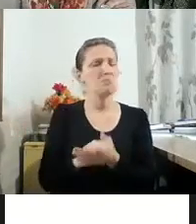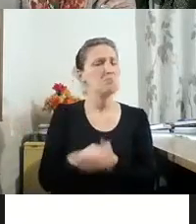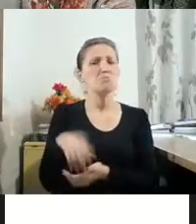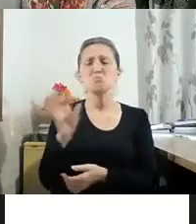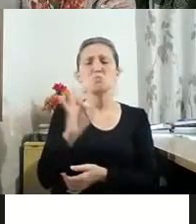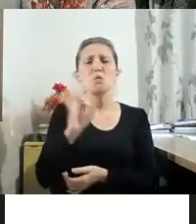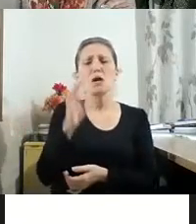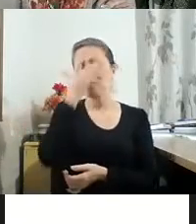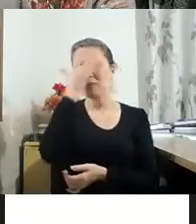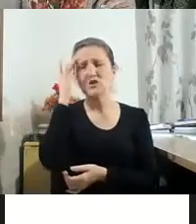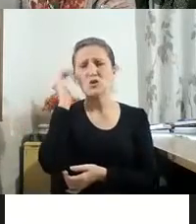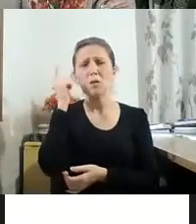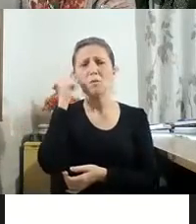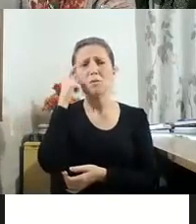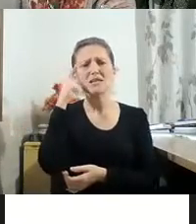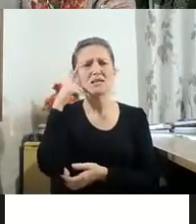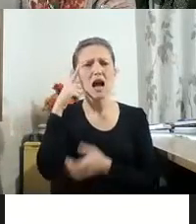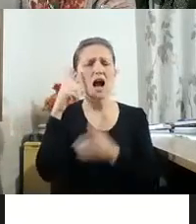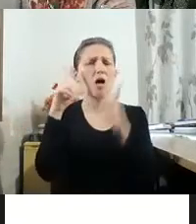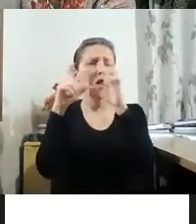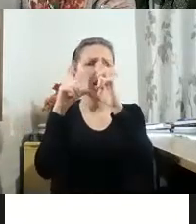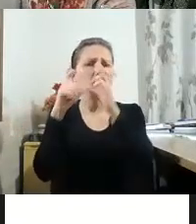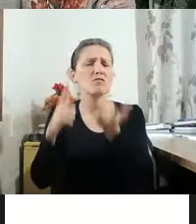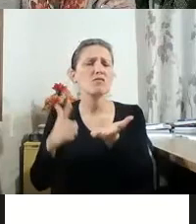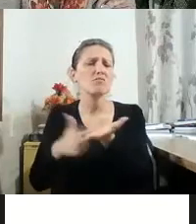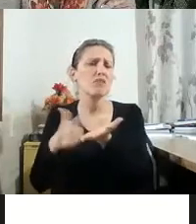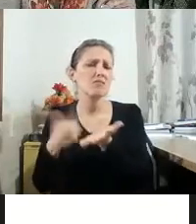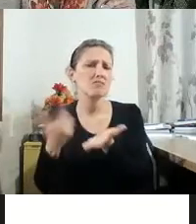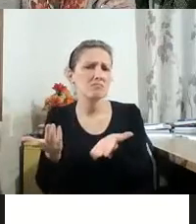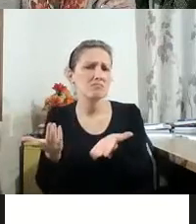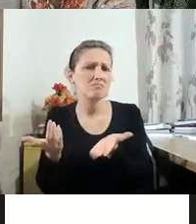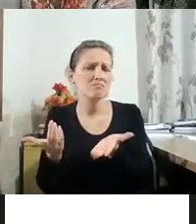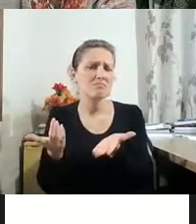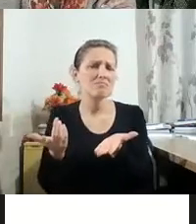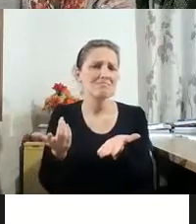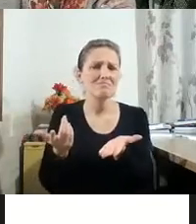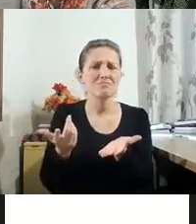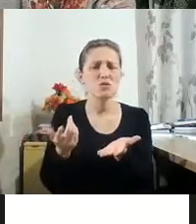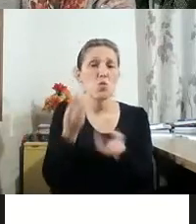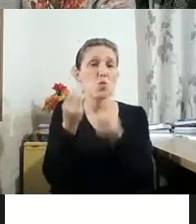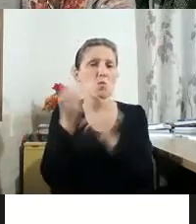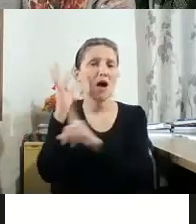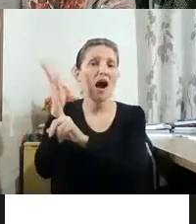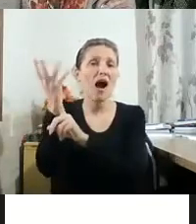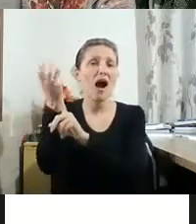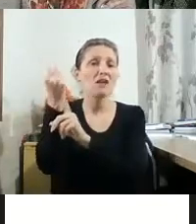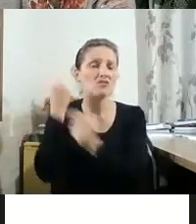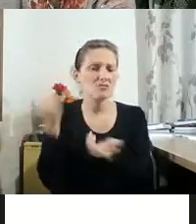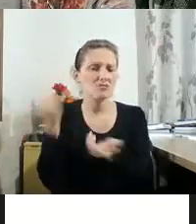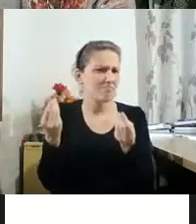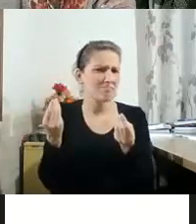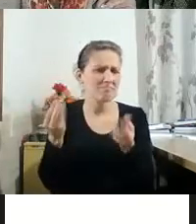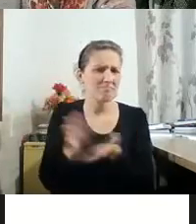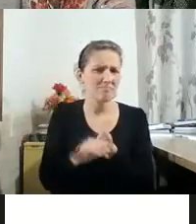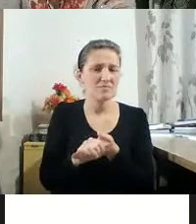Jamais pensar, alguém pensar um livro de fotografia como forma de arte. ou